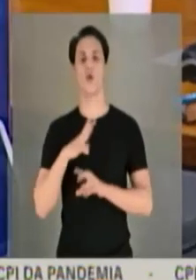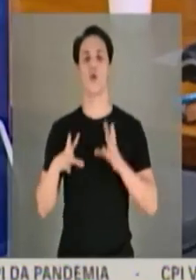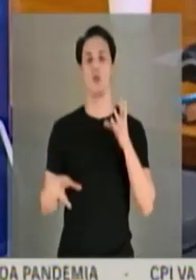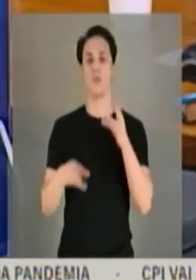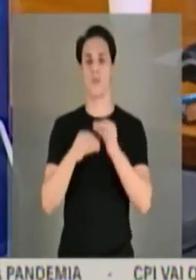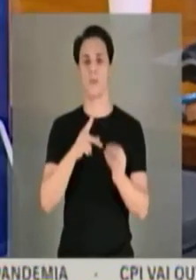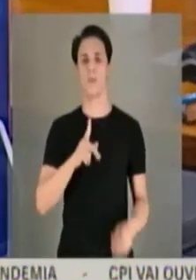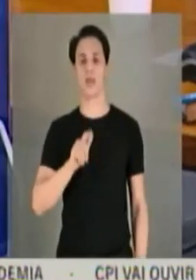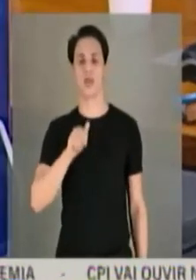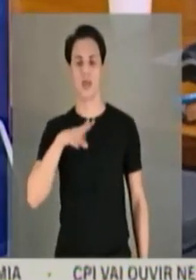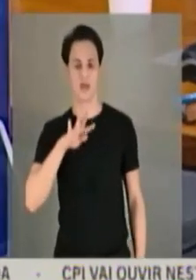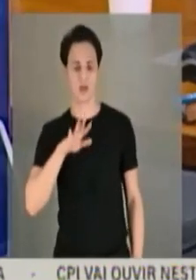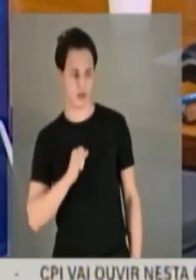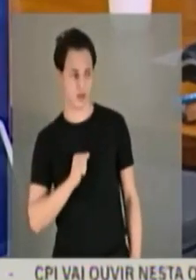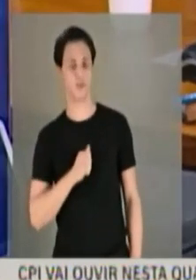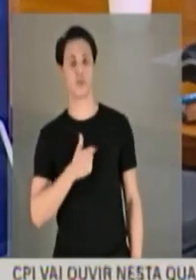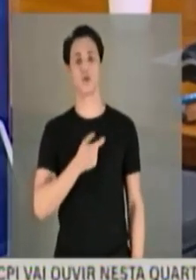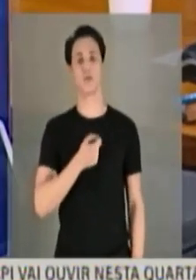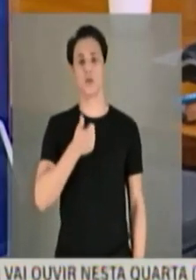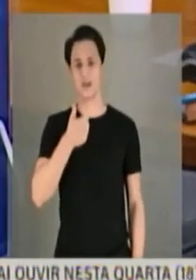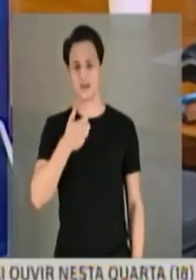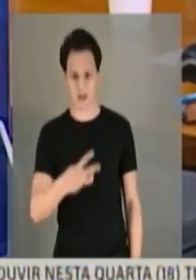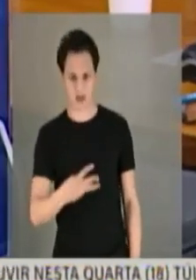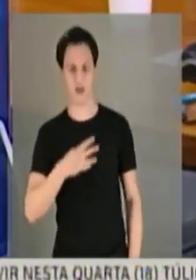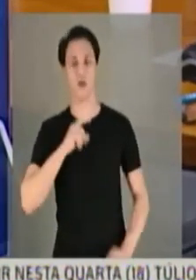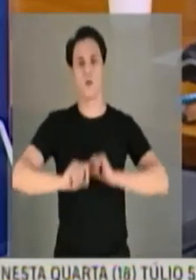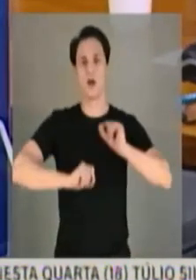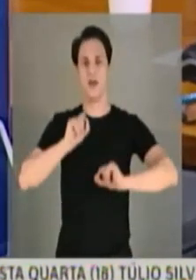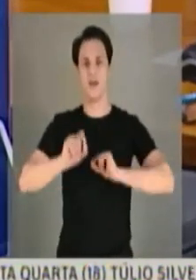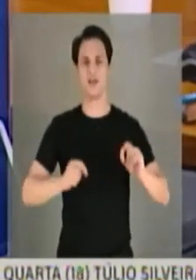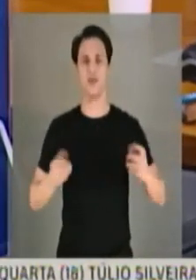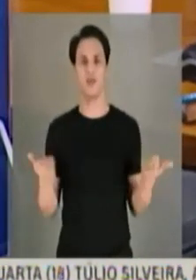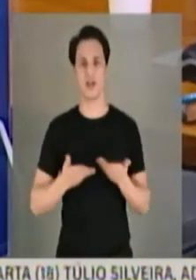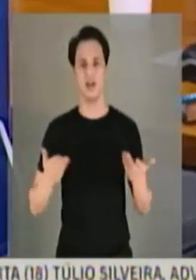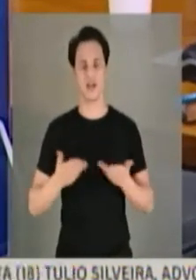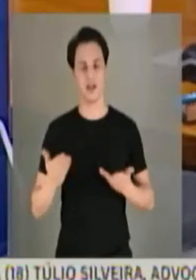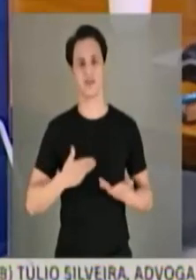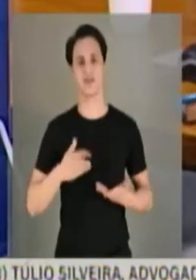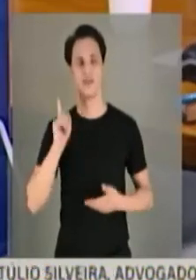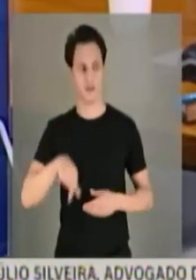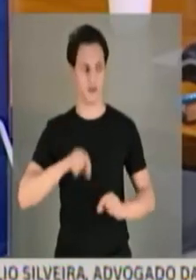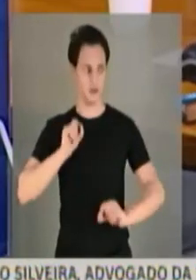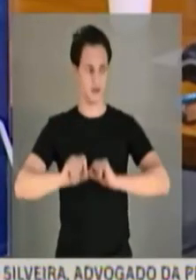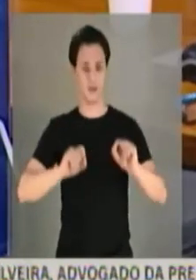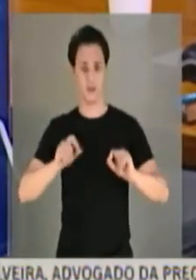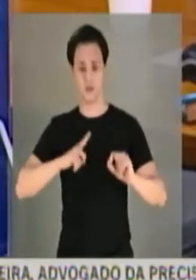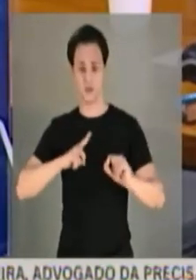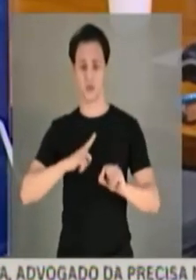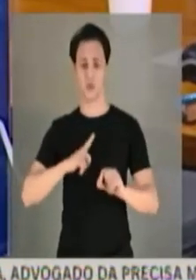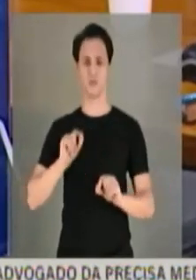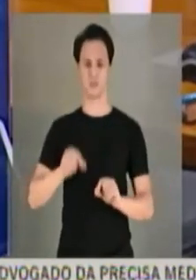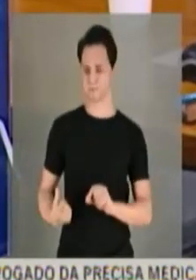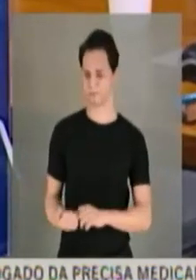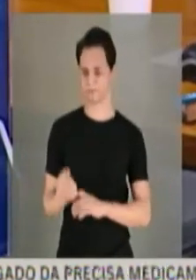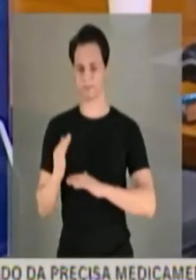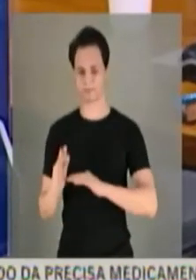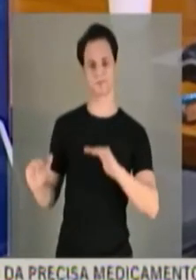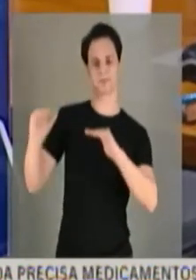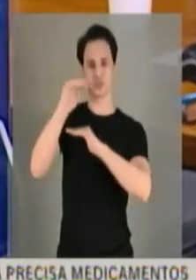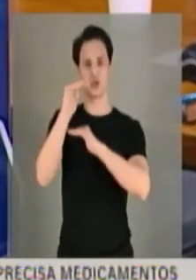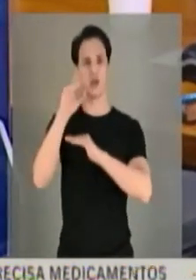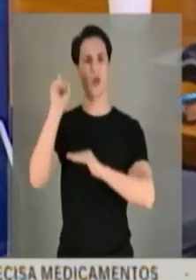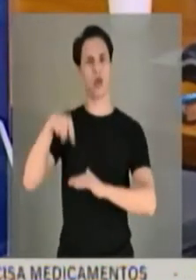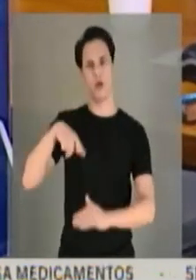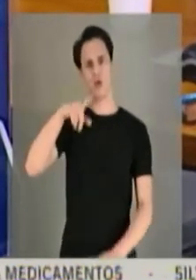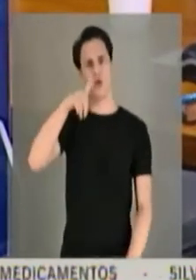Rio de Janeiro em 2013, em hospital. Hospital Federal de Bom Sucesso. Indícios de sobrepreço. É um hospital muito grande do Rio de